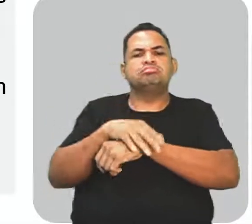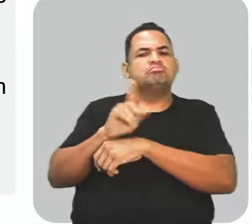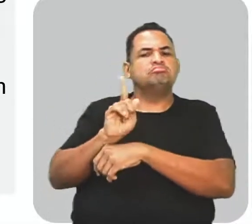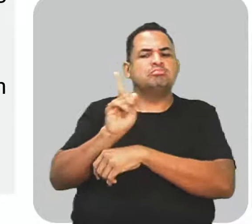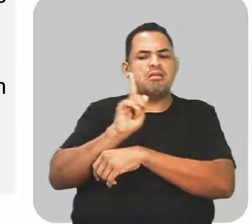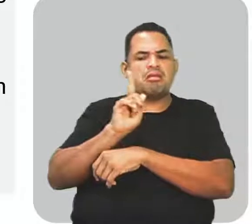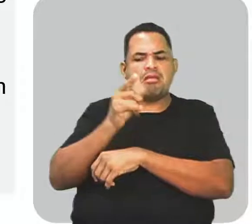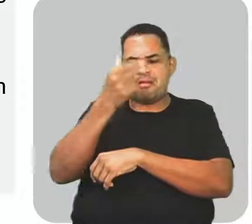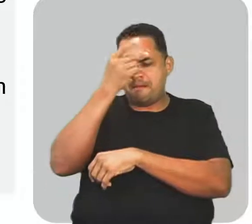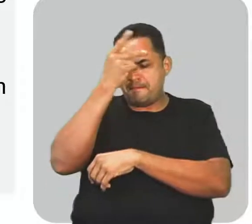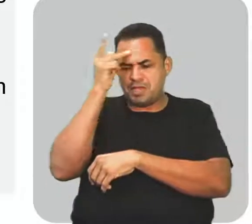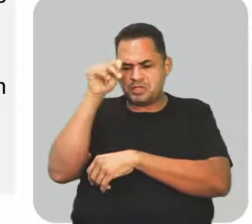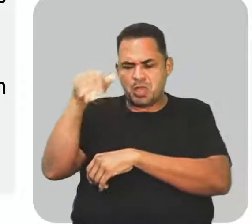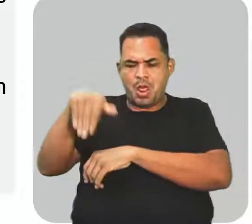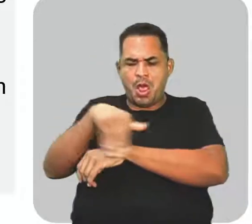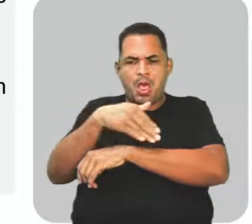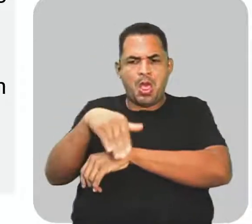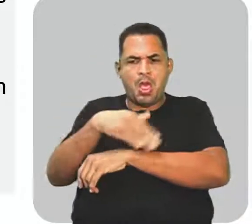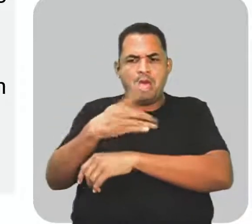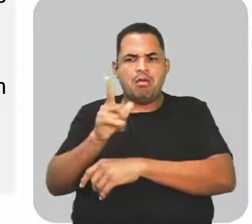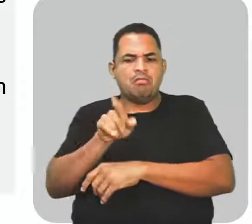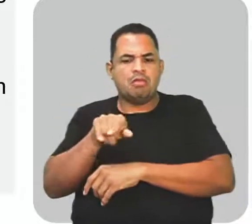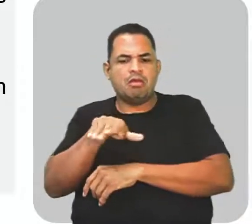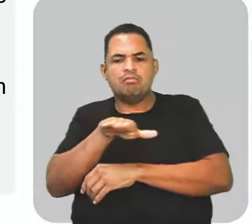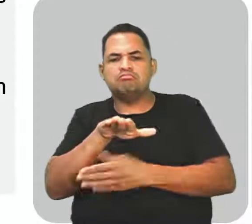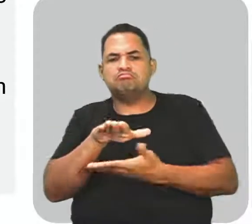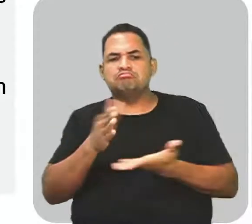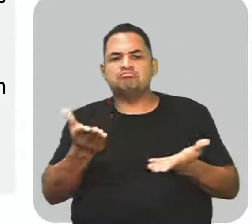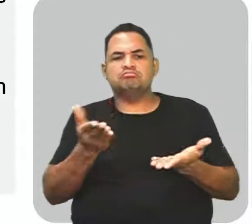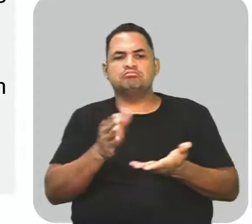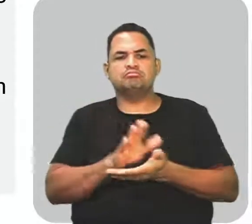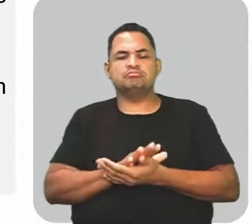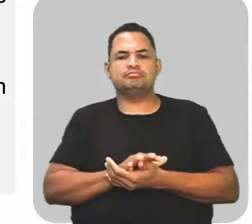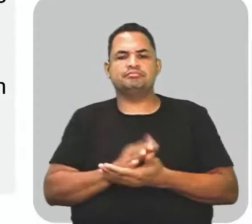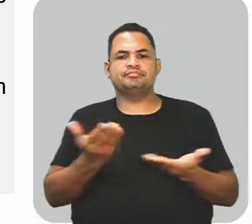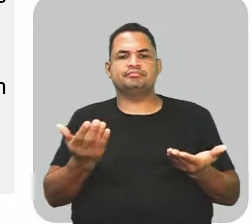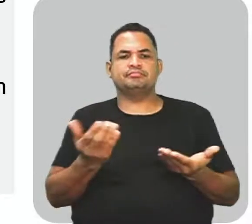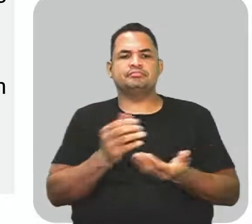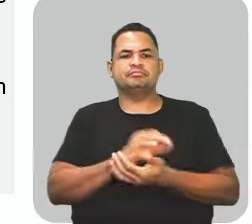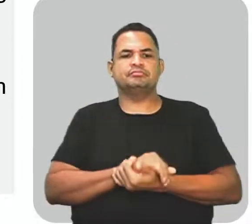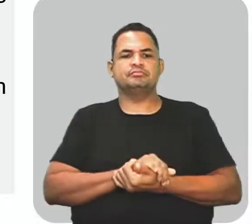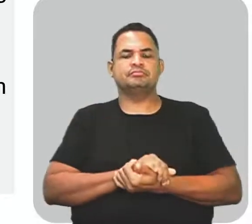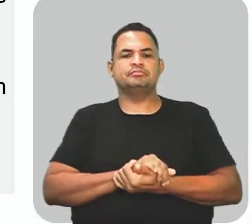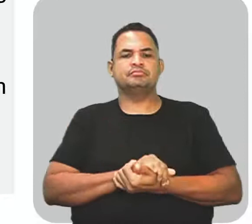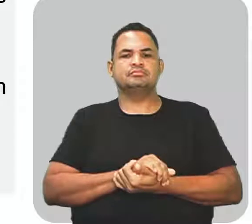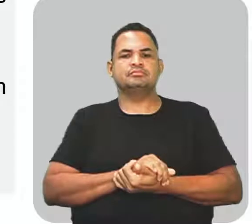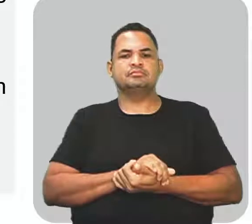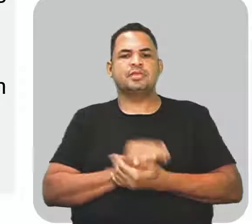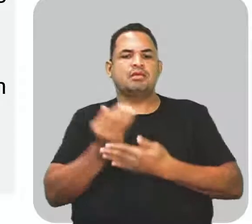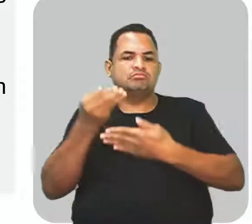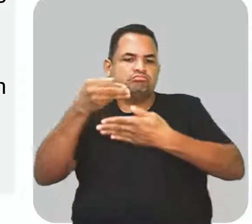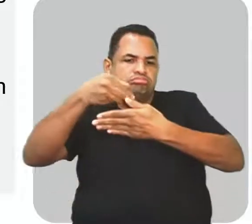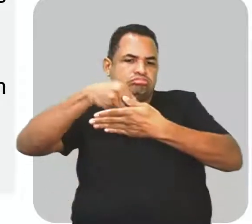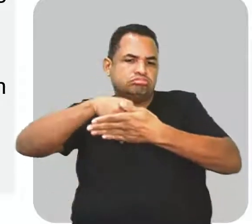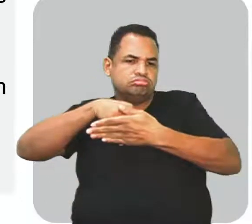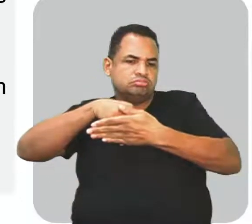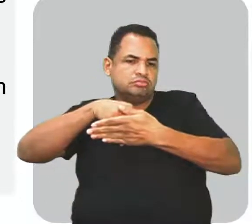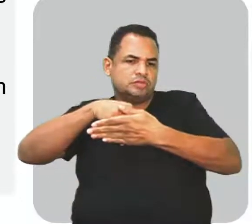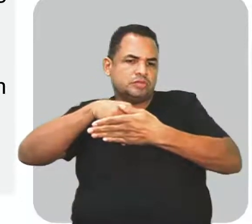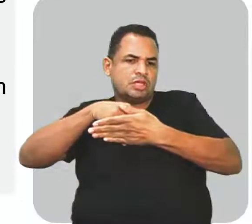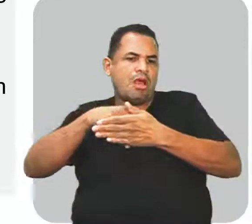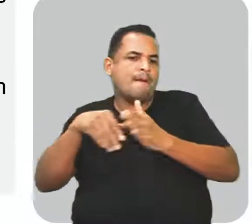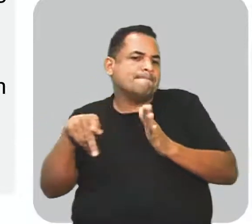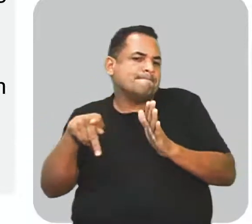hora na rua. Poderíamos colocar ninguém estava, né? Ok? Então essa omissão, ela é